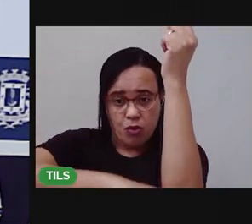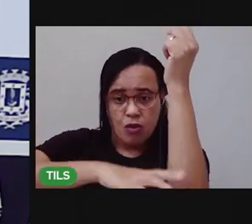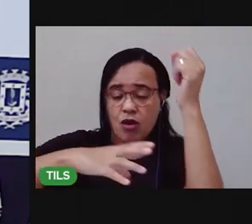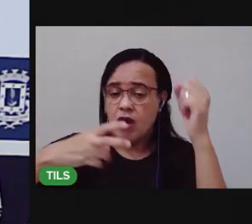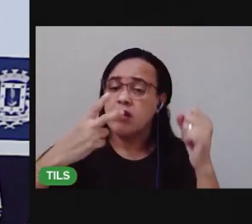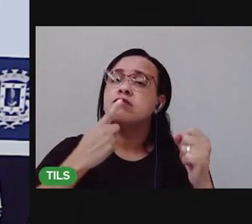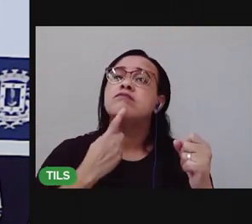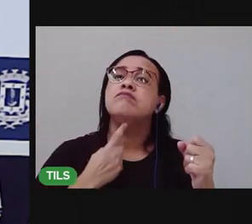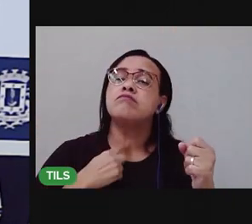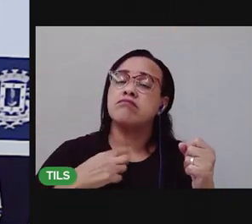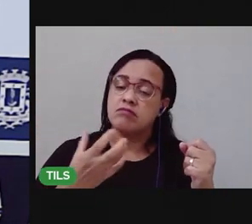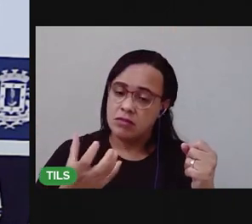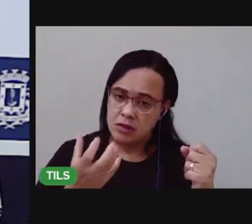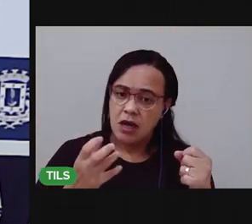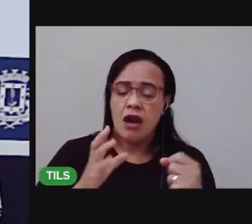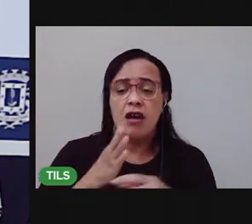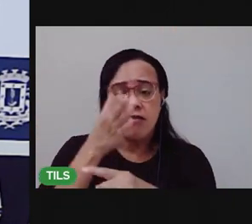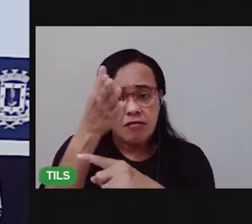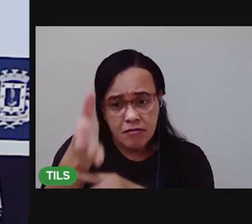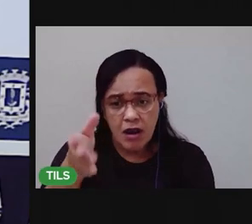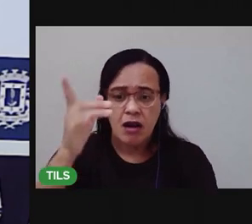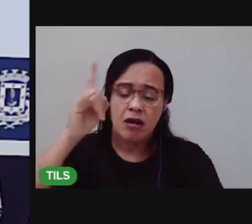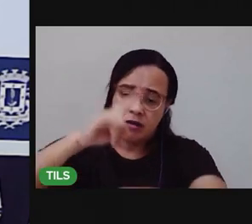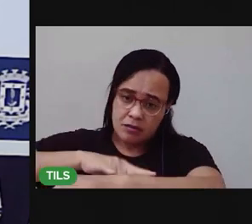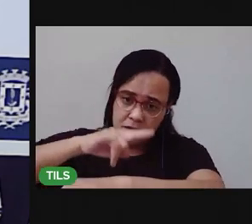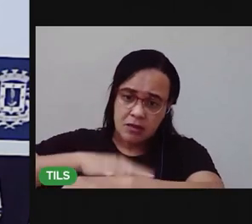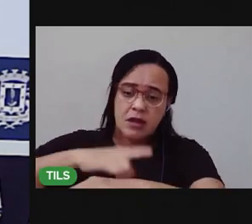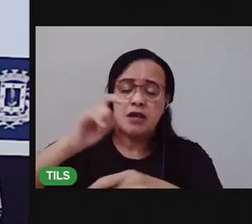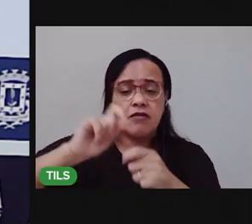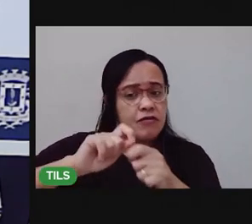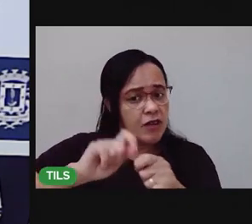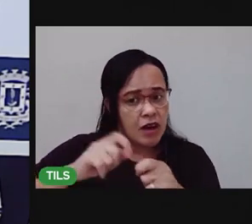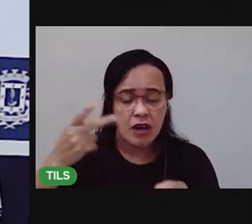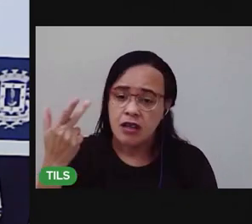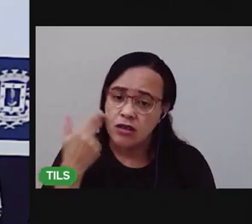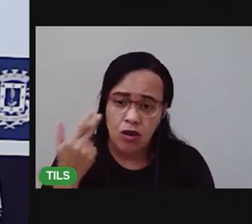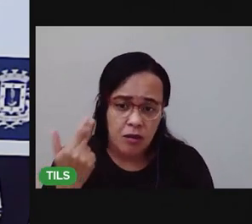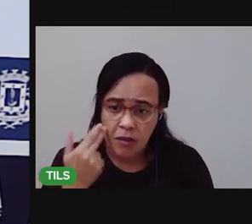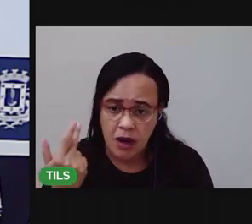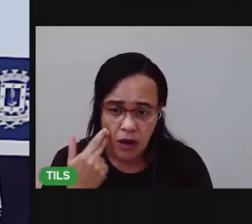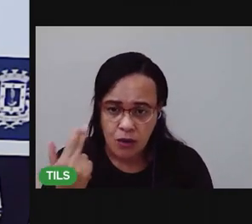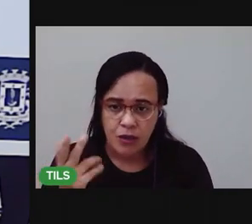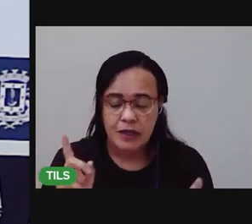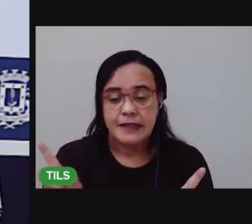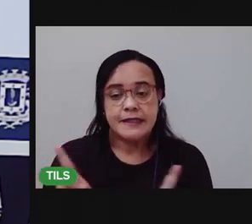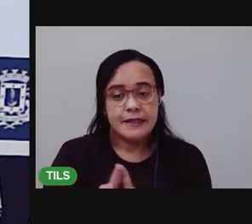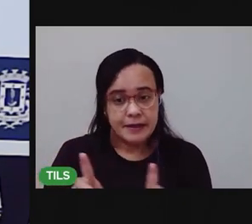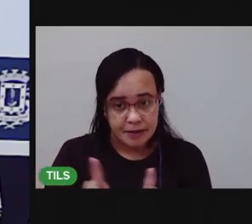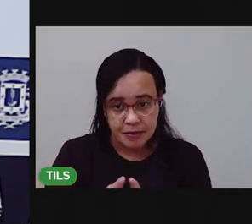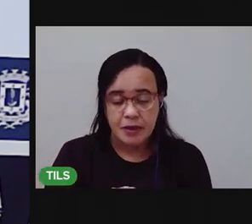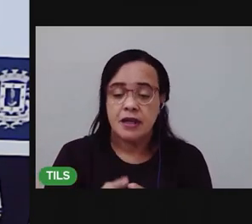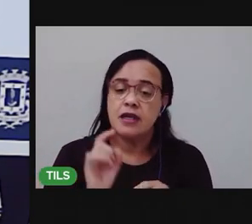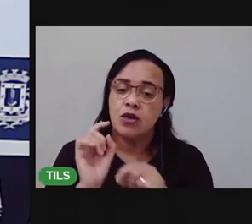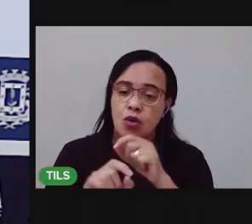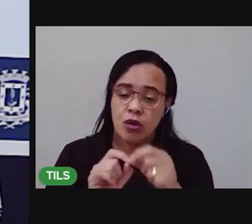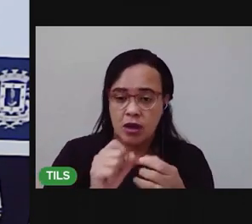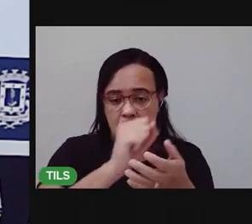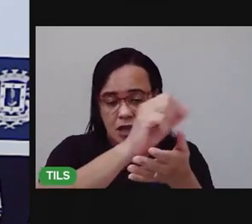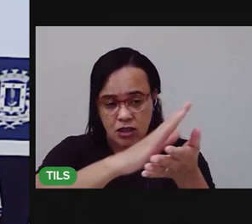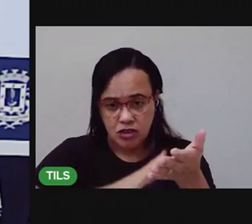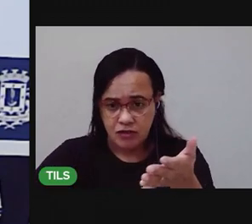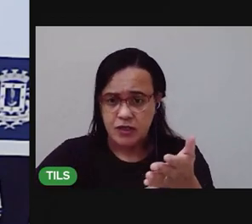conjunto de atividades que a gente faz todos os dias, ela é organizada em momentos do dia, como manhã,